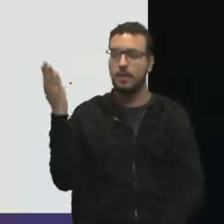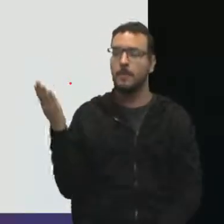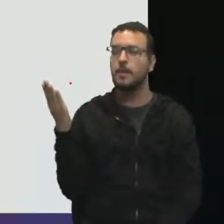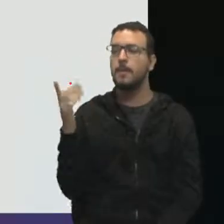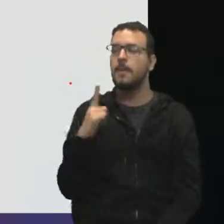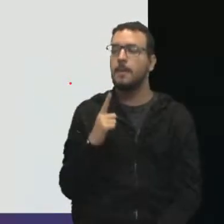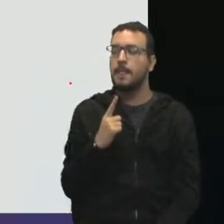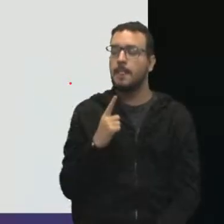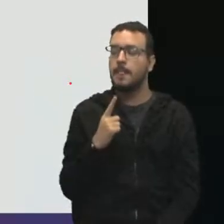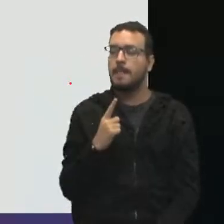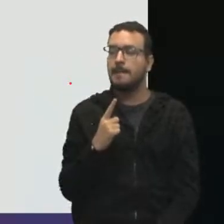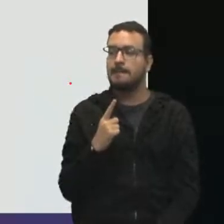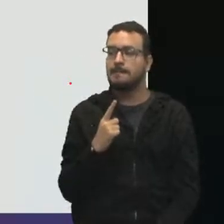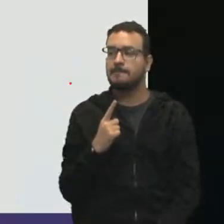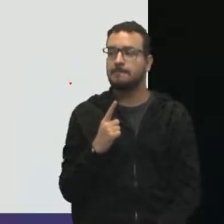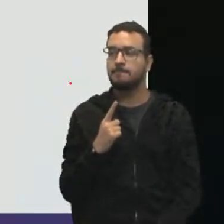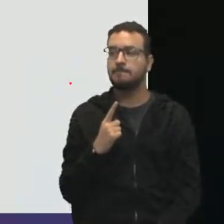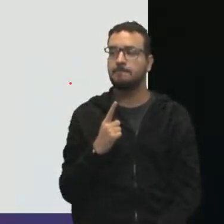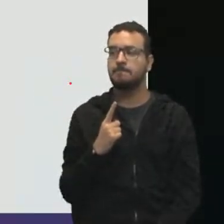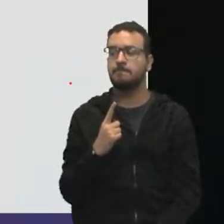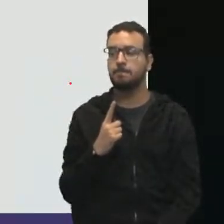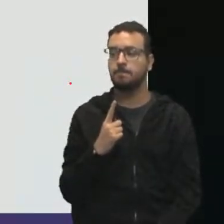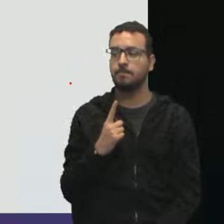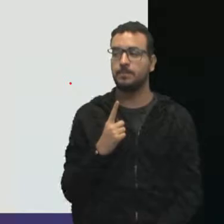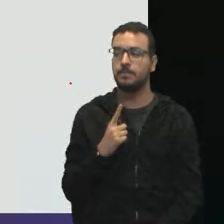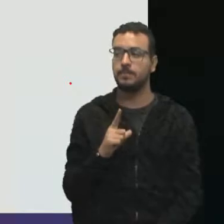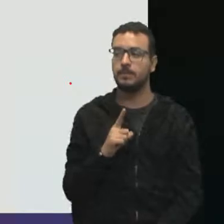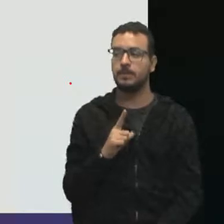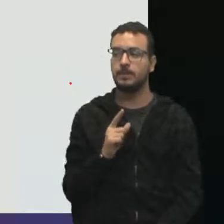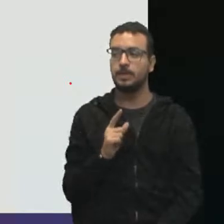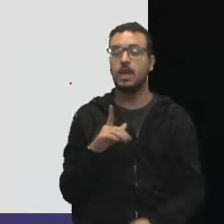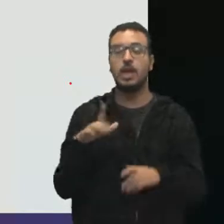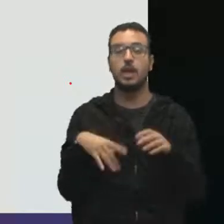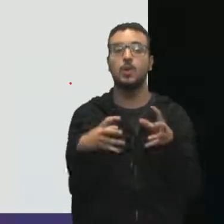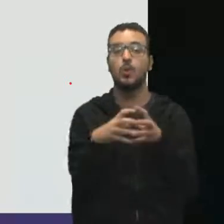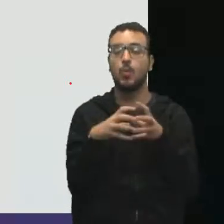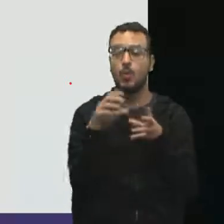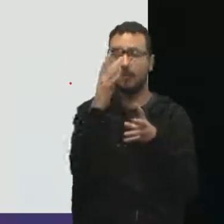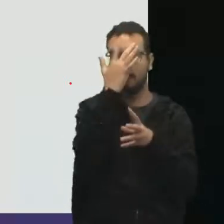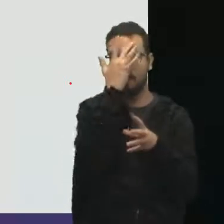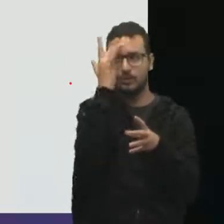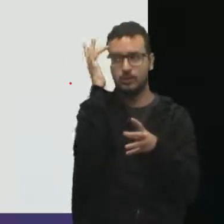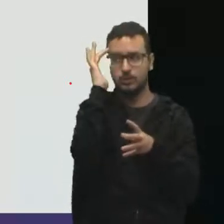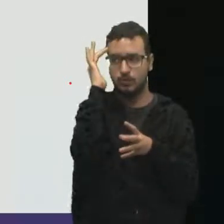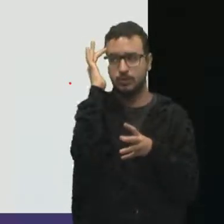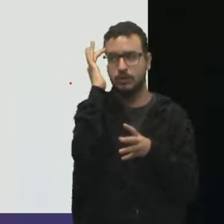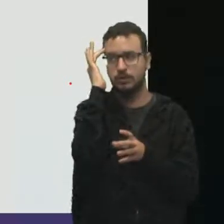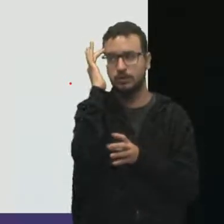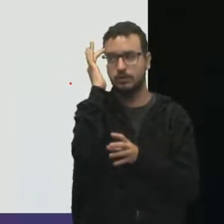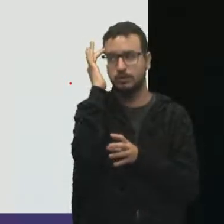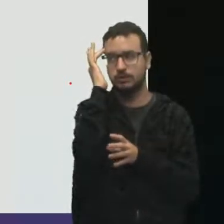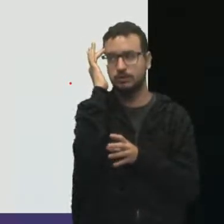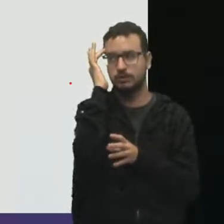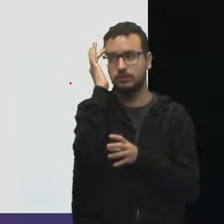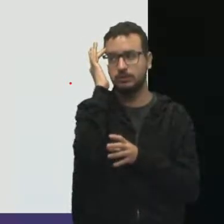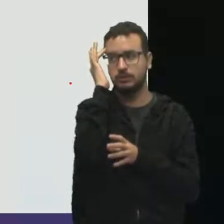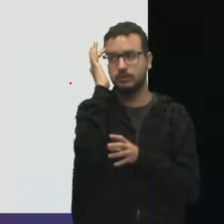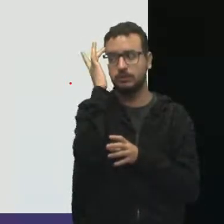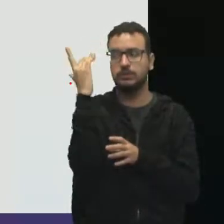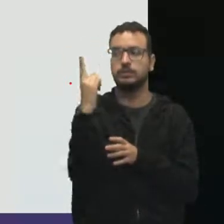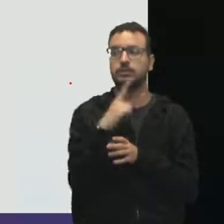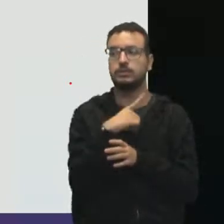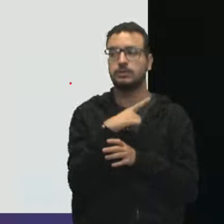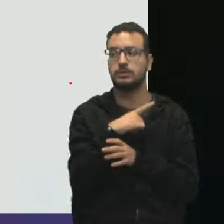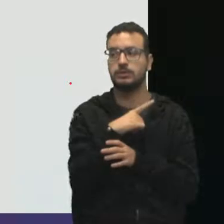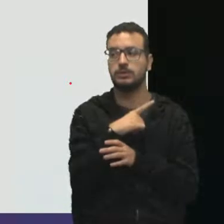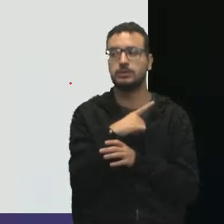lá. Então, você sabe que nós temos um grupo de pessoas, né, que tem